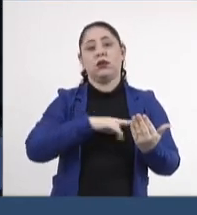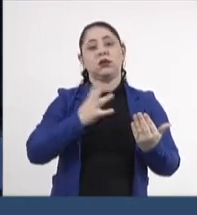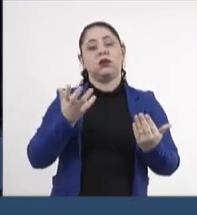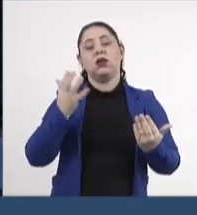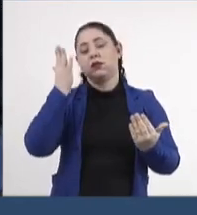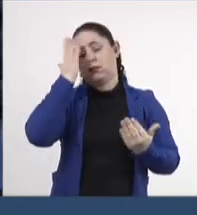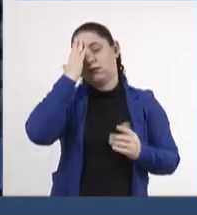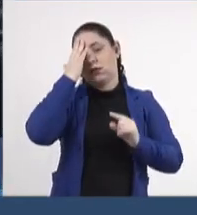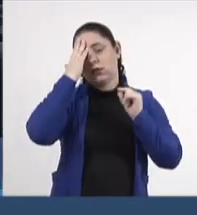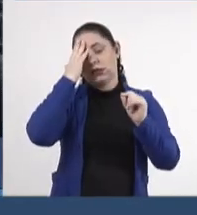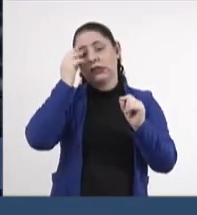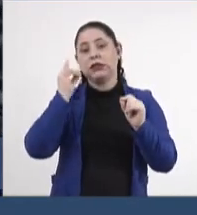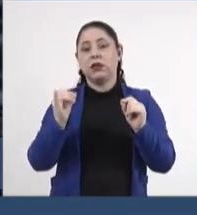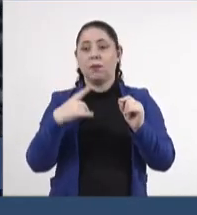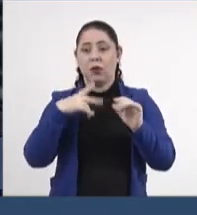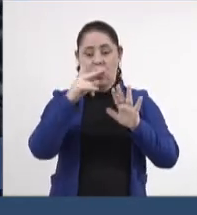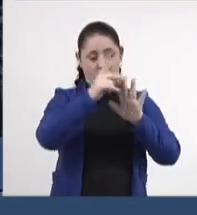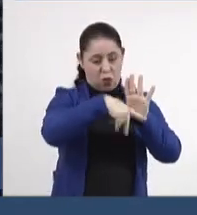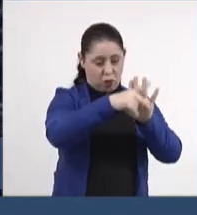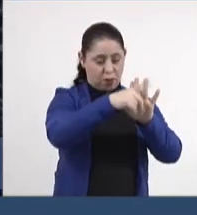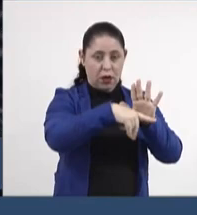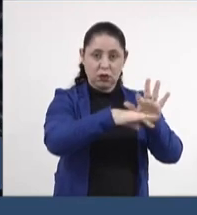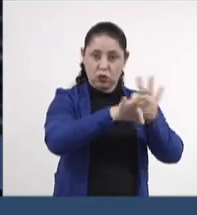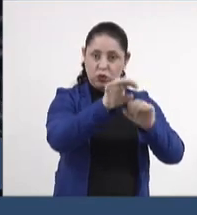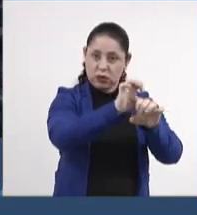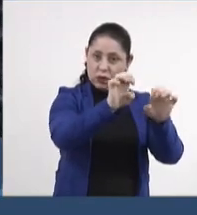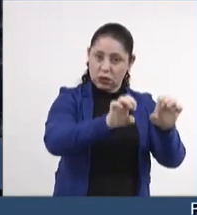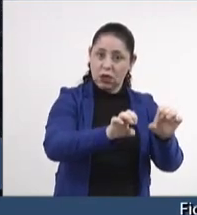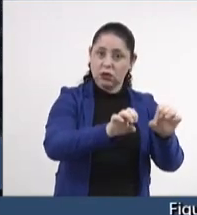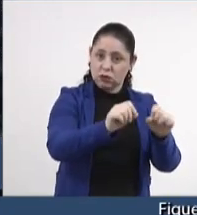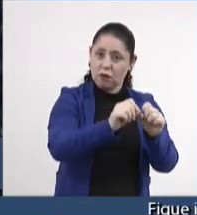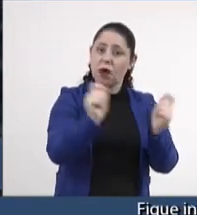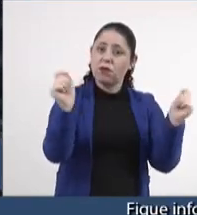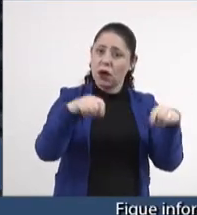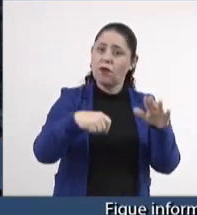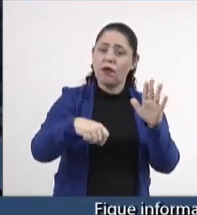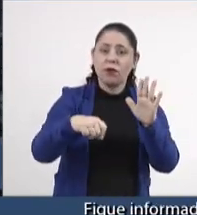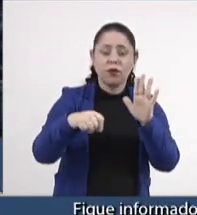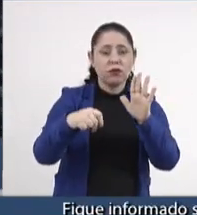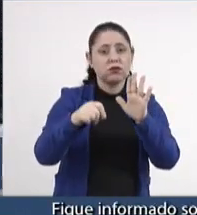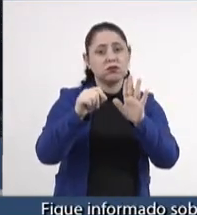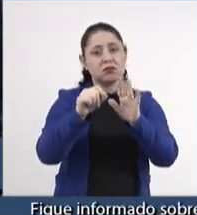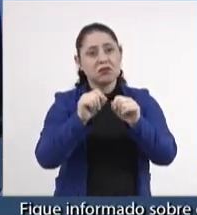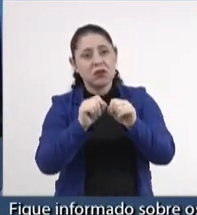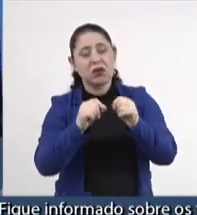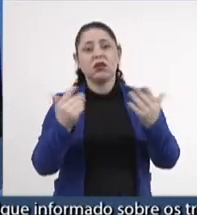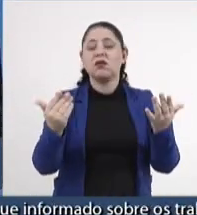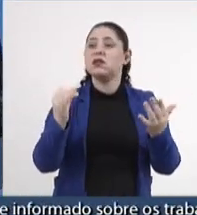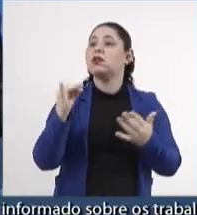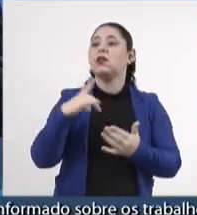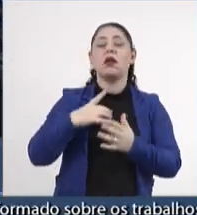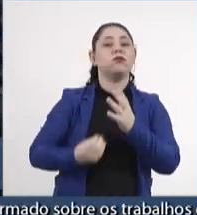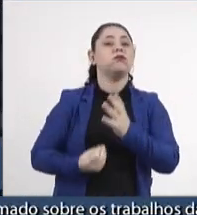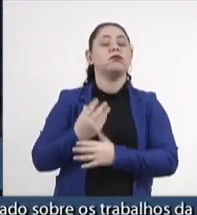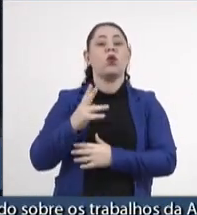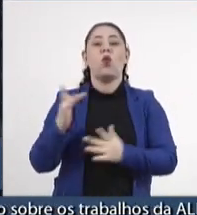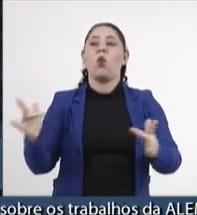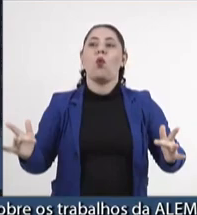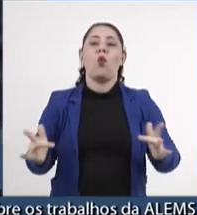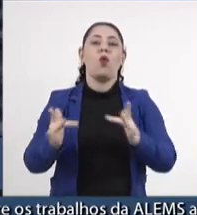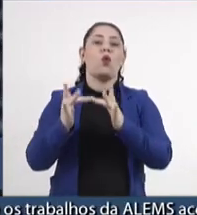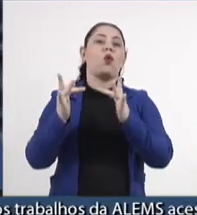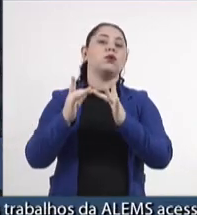queremos saber se esse plano estratégico está sendo cumprido, se existe, se está em